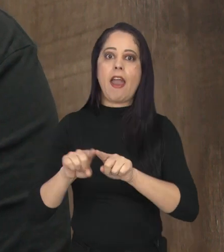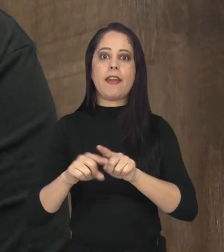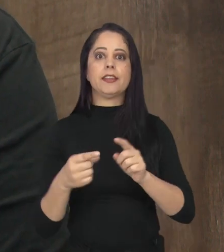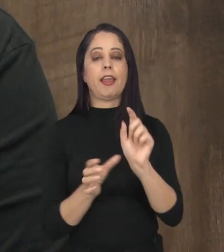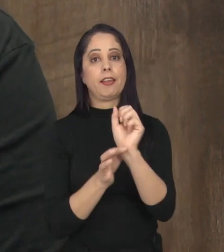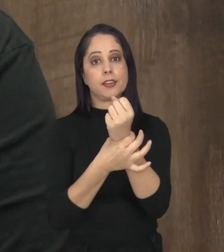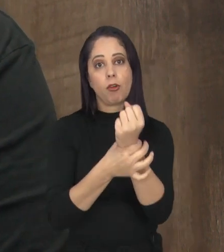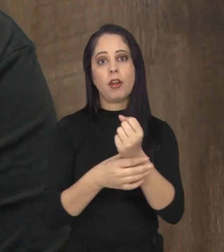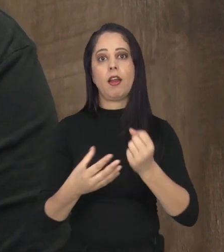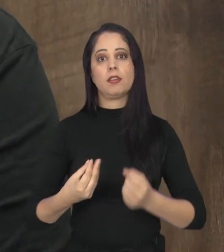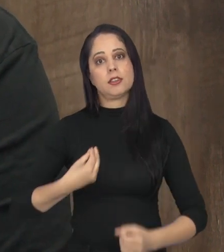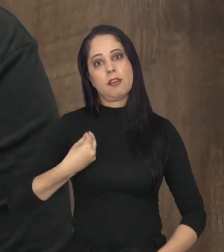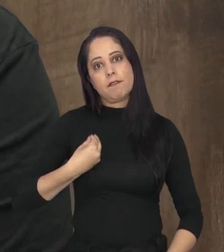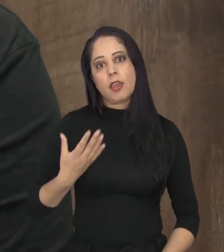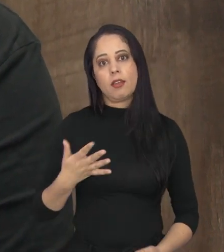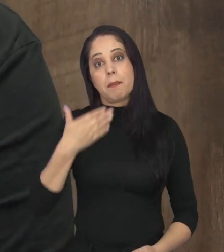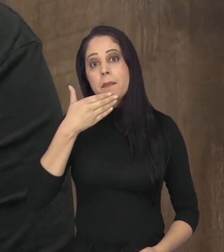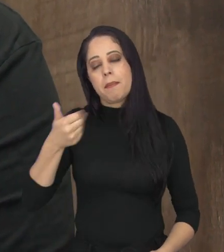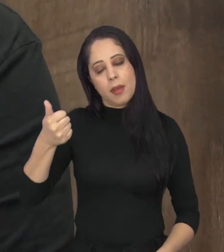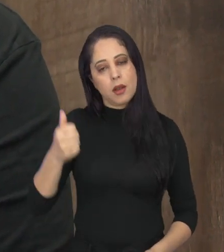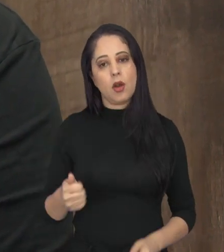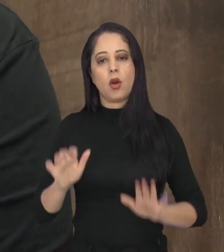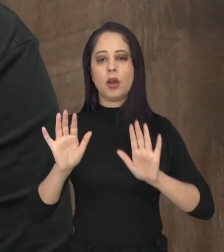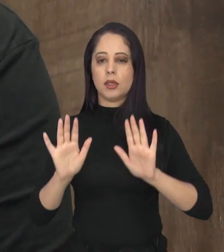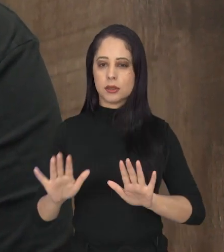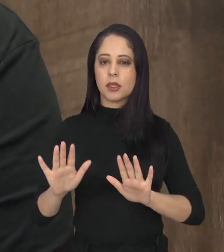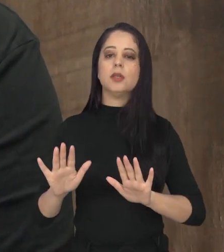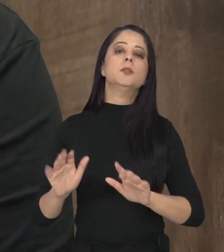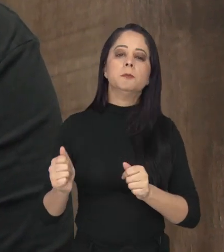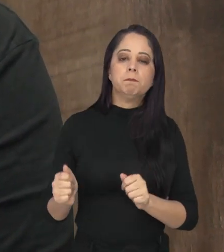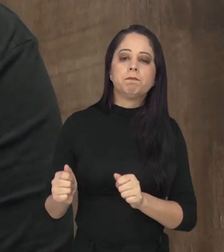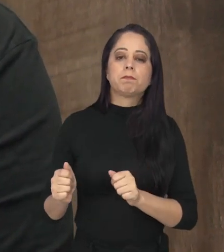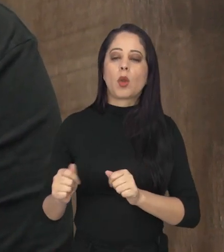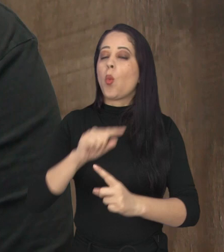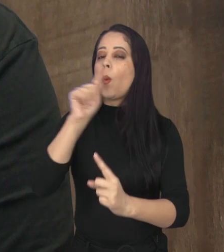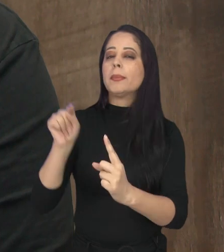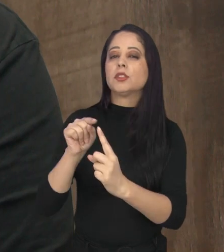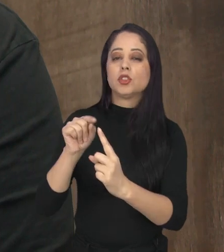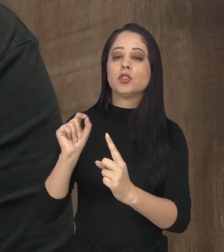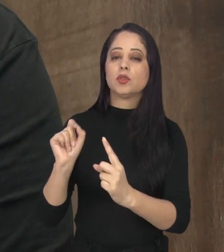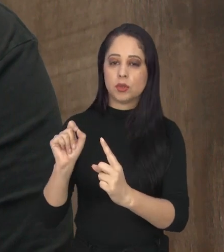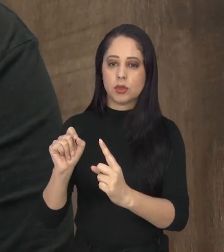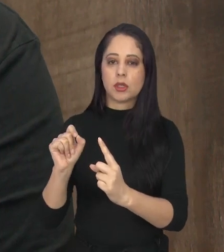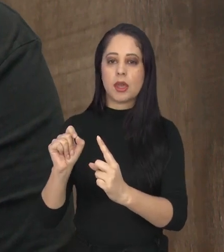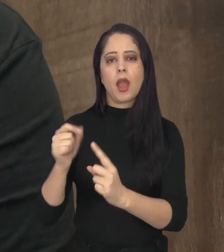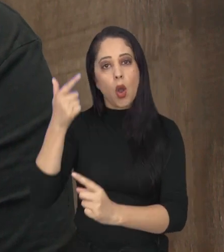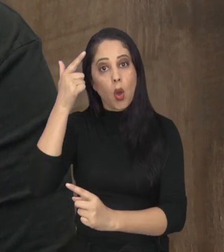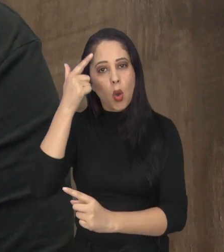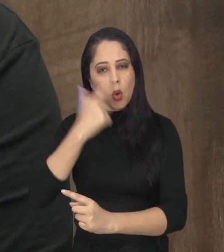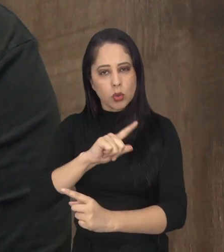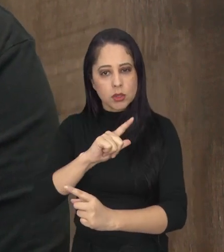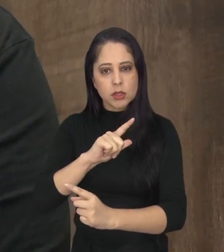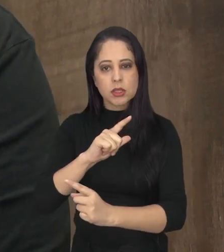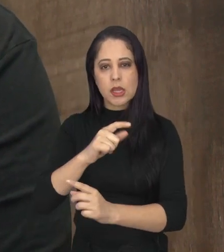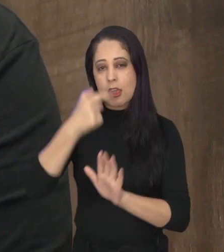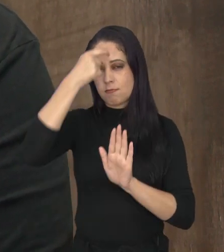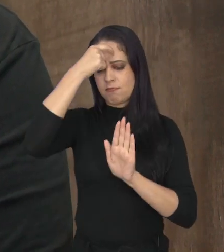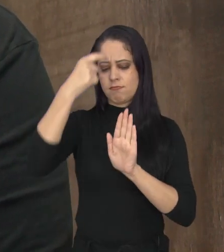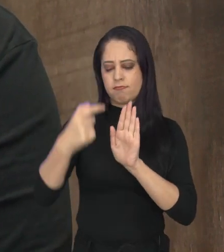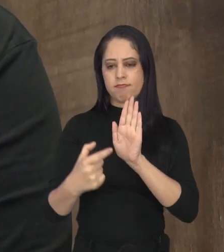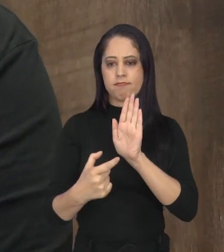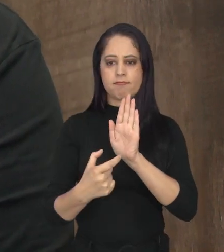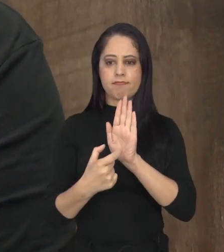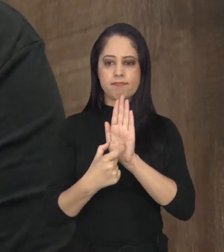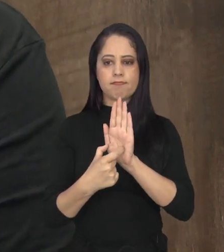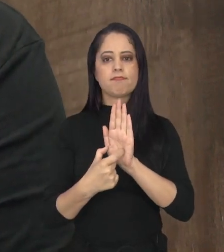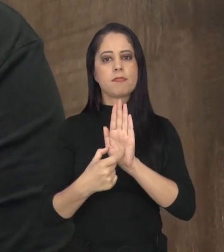geram educação, segurança, qualidade de vida. Então, o impacto que a gente busca com a ferramenta é justamente esse. E conseguindo levar todo